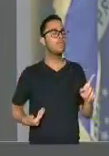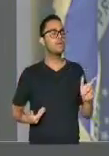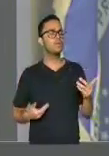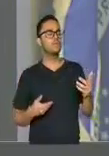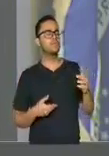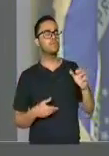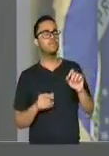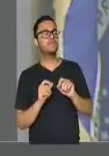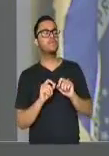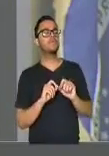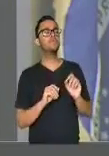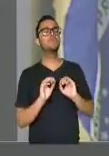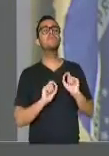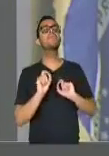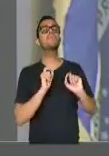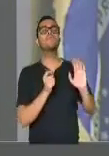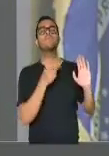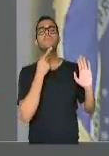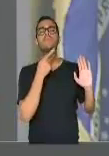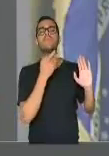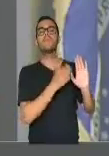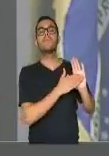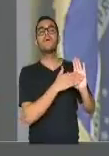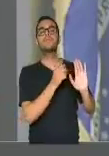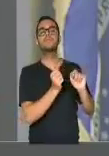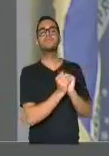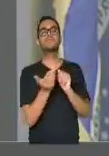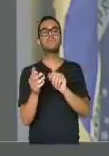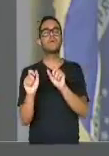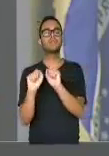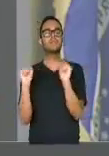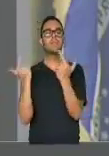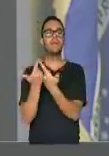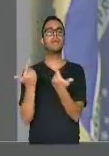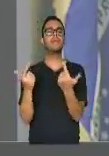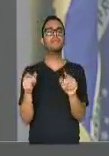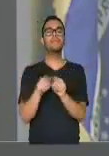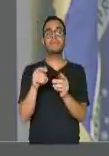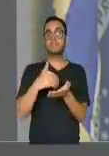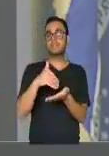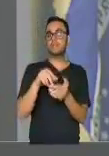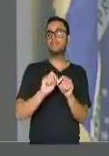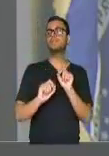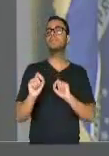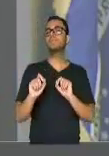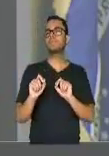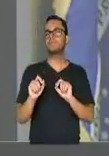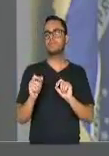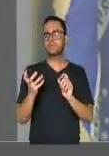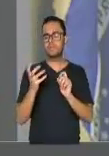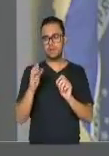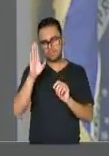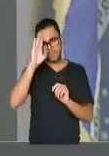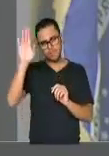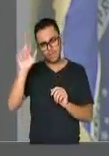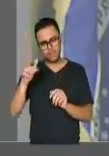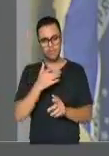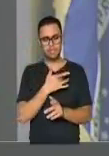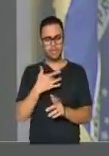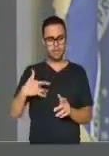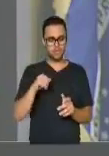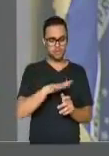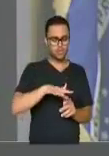do governador José Ivo Sartori, juntamente com a Assembleia, com seus secretários? É priorizar a saúde, é priorizar a